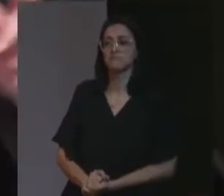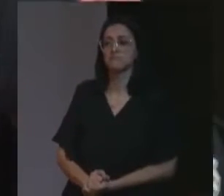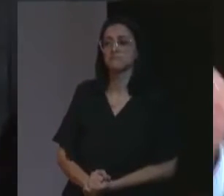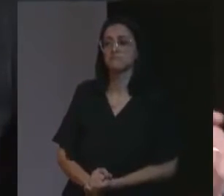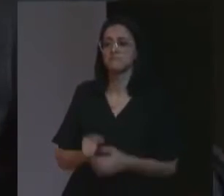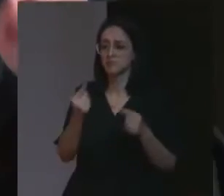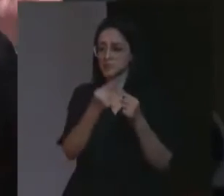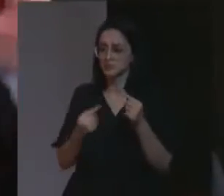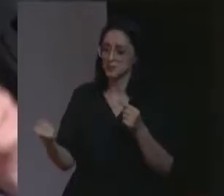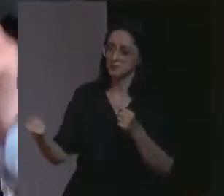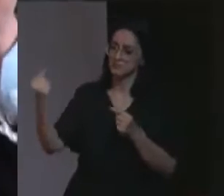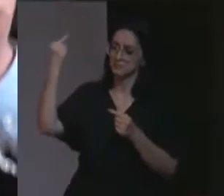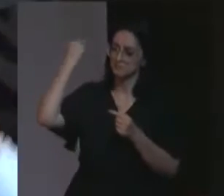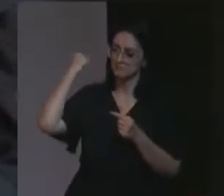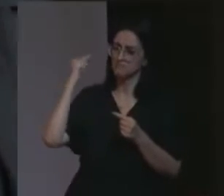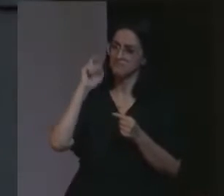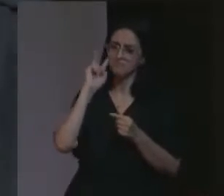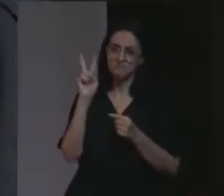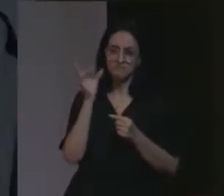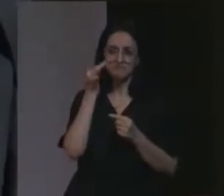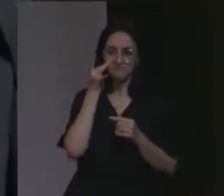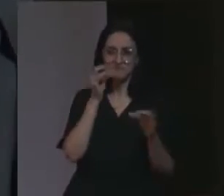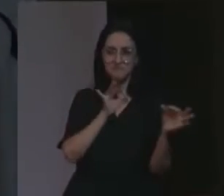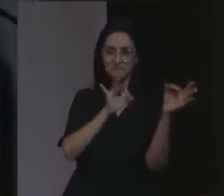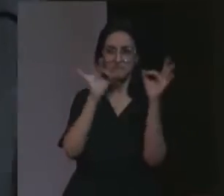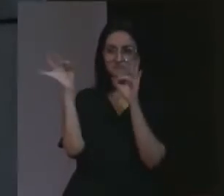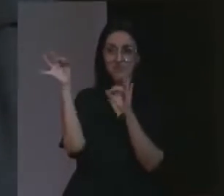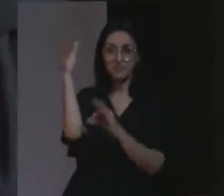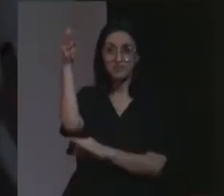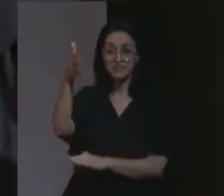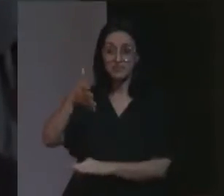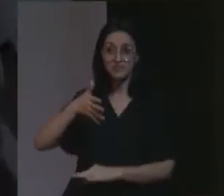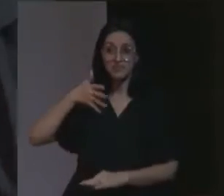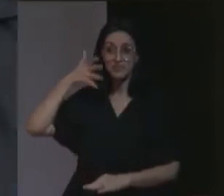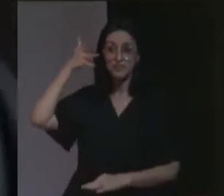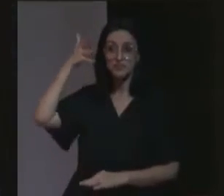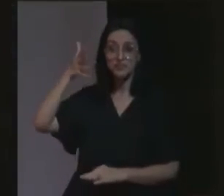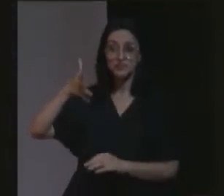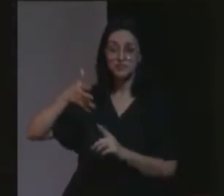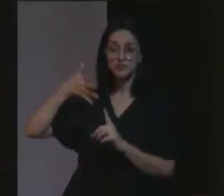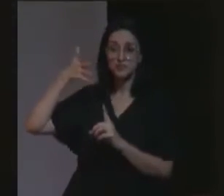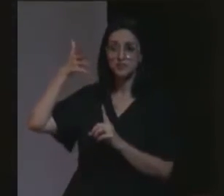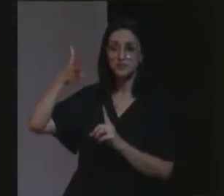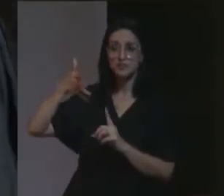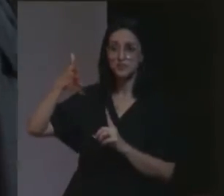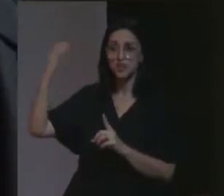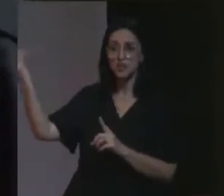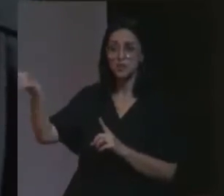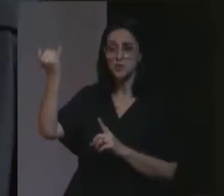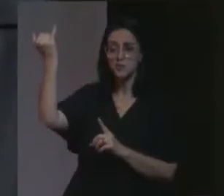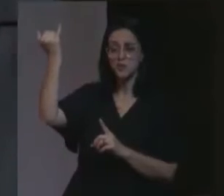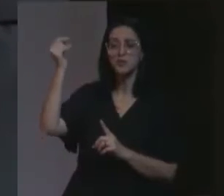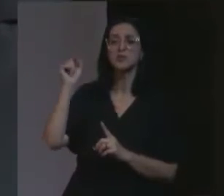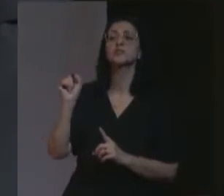na semana passada, nós pudemos assistir, um discurso, extremamente importante,